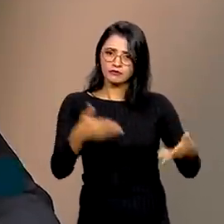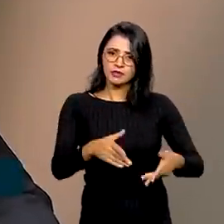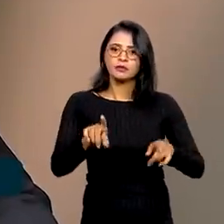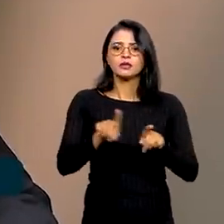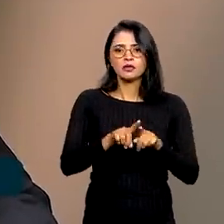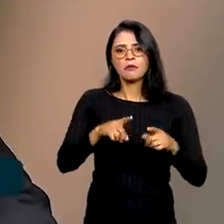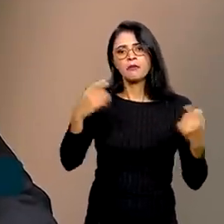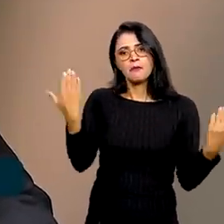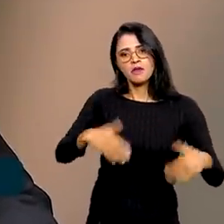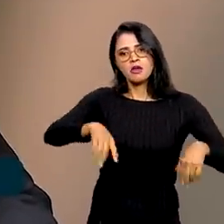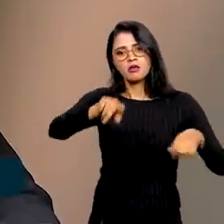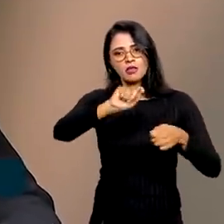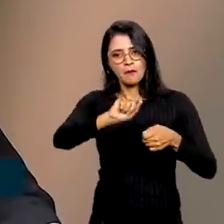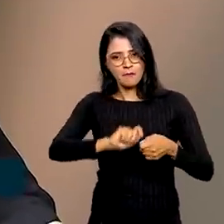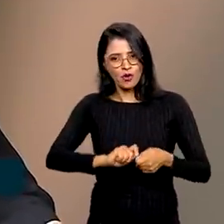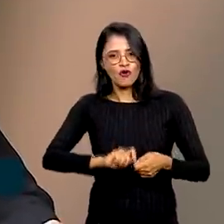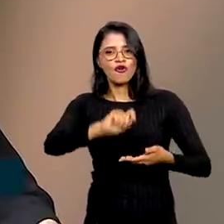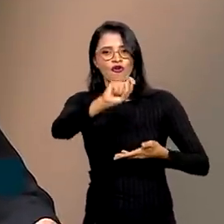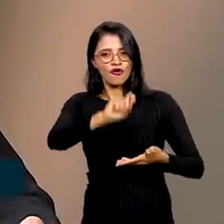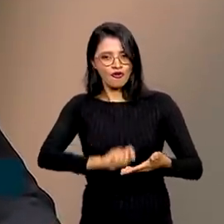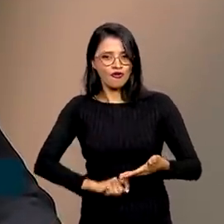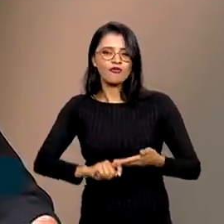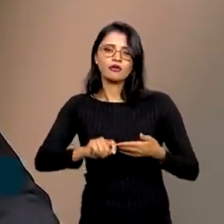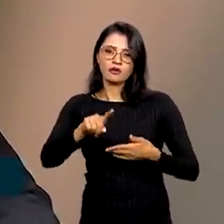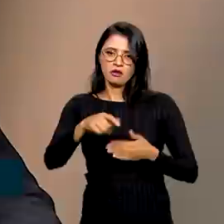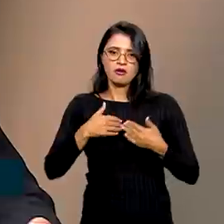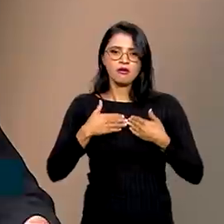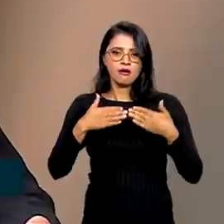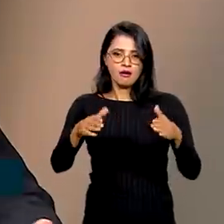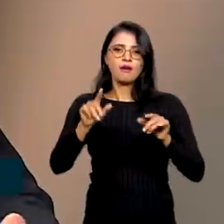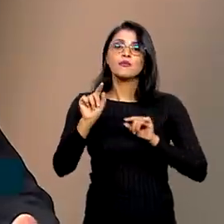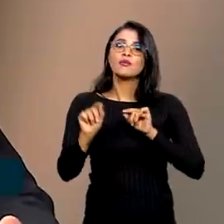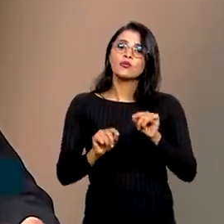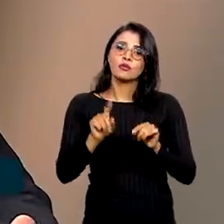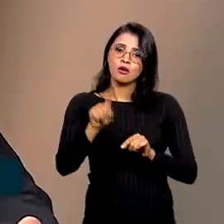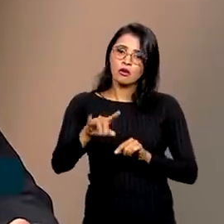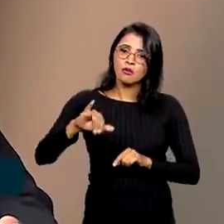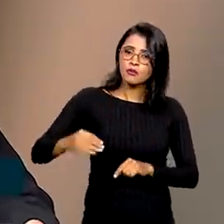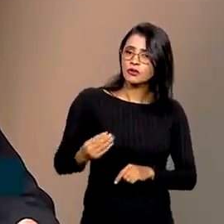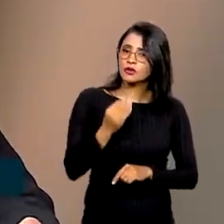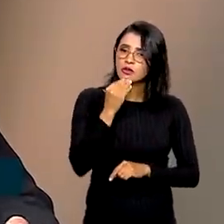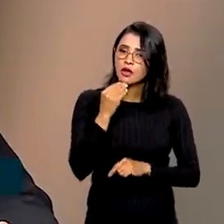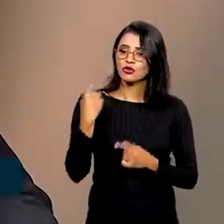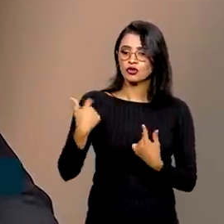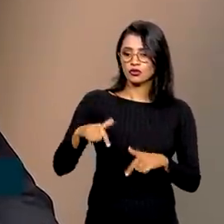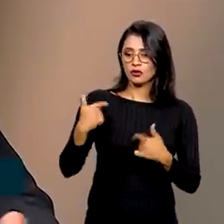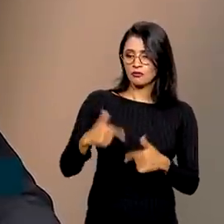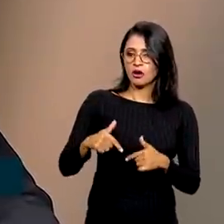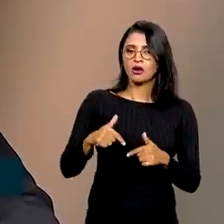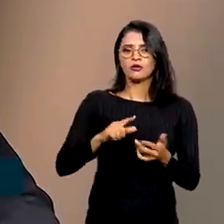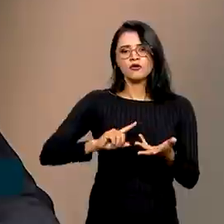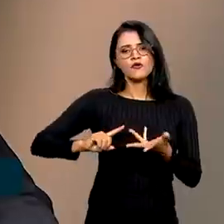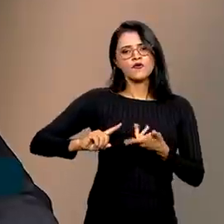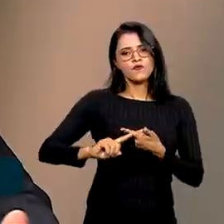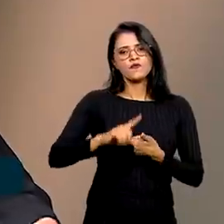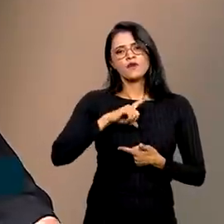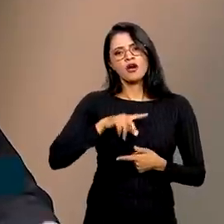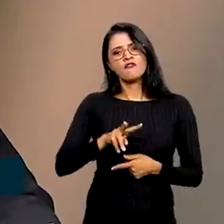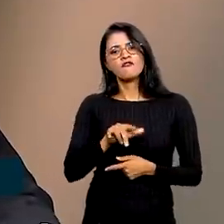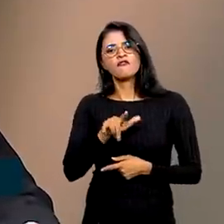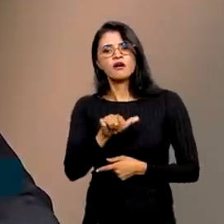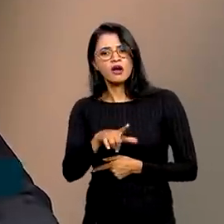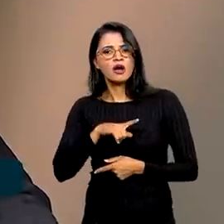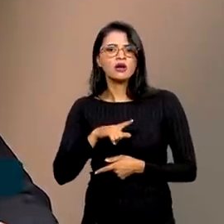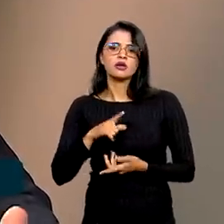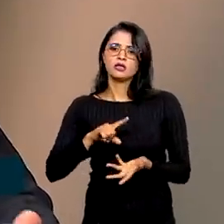também desse certame, que, de certa maneira, abre como oportunidade de emprego uma série de vagas em